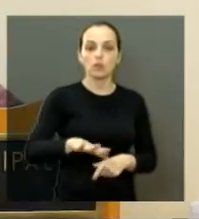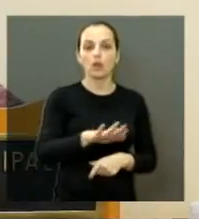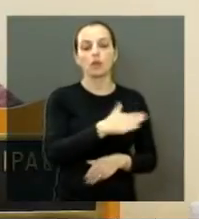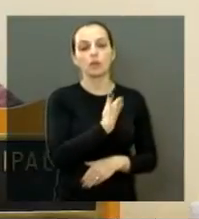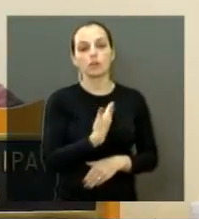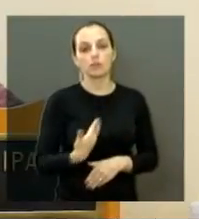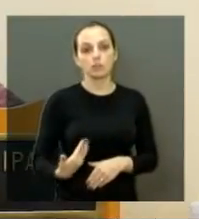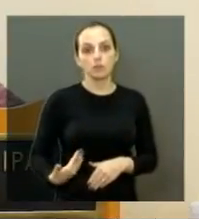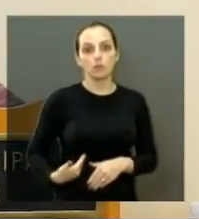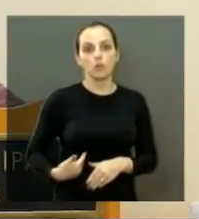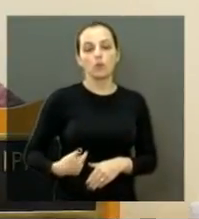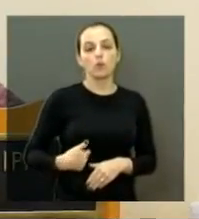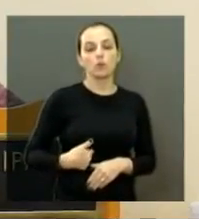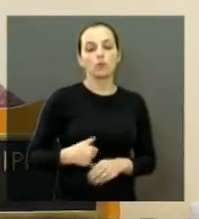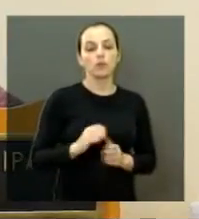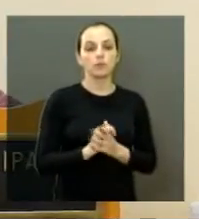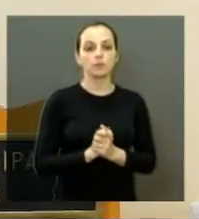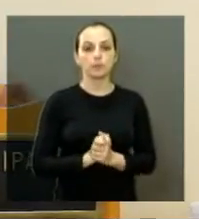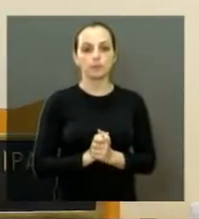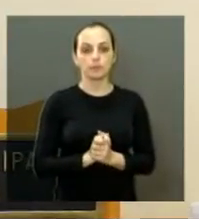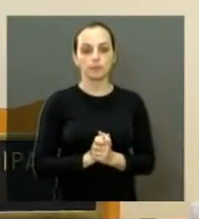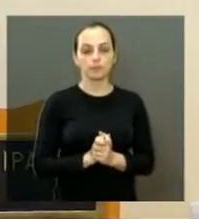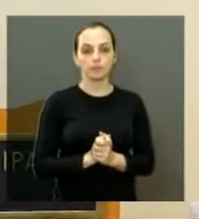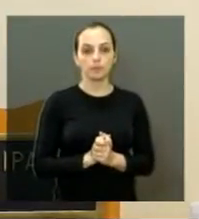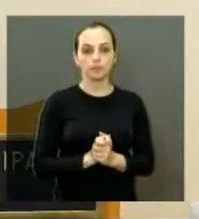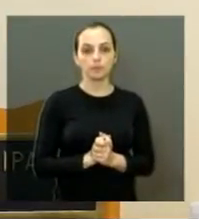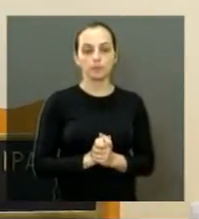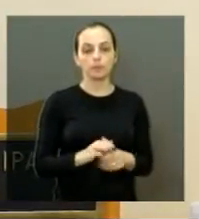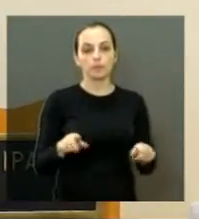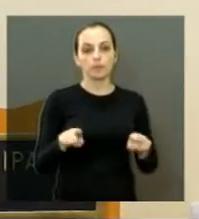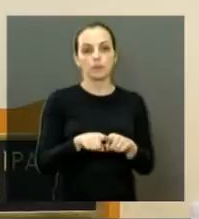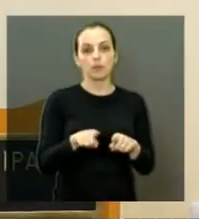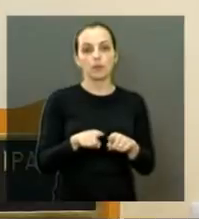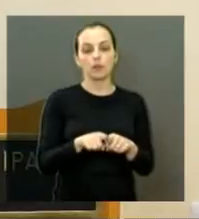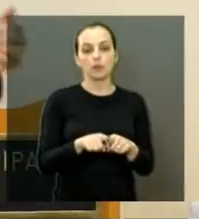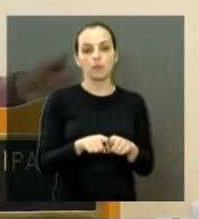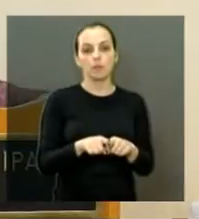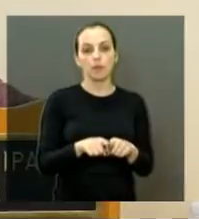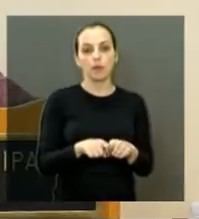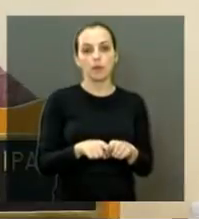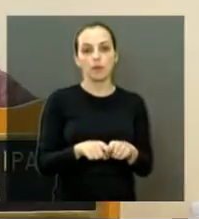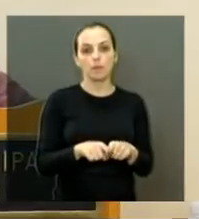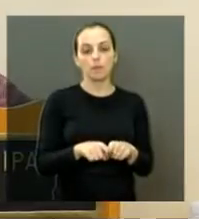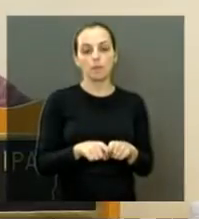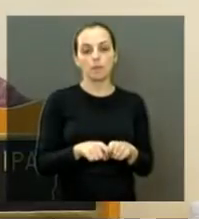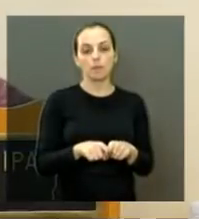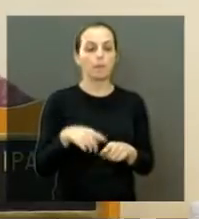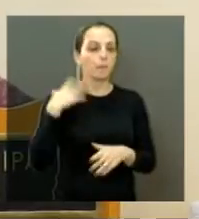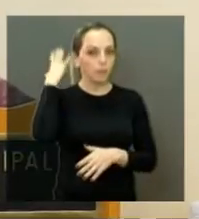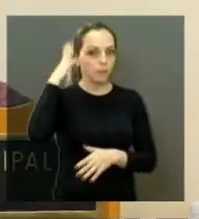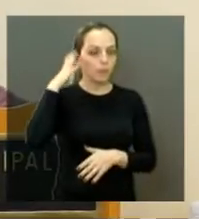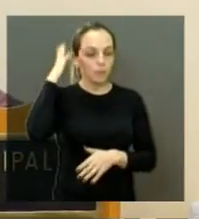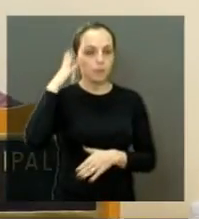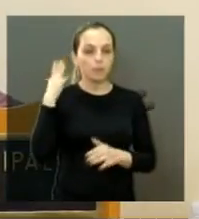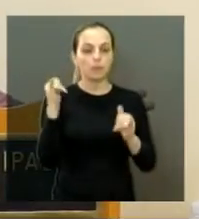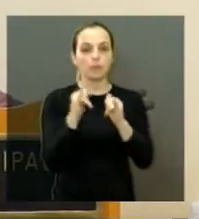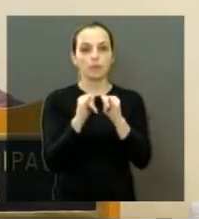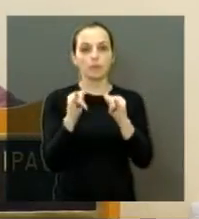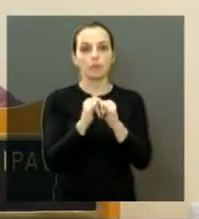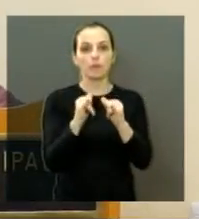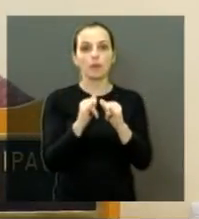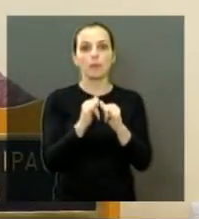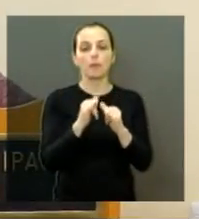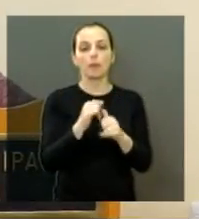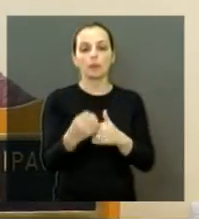claro, vamos fazer a nossa parte. Por outro lado, queria também falar dessa praça, que está acontecendo uma outra